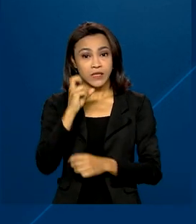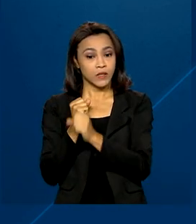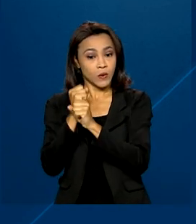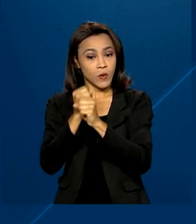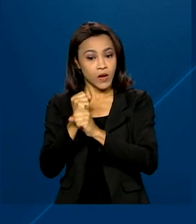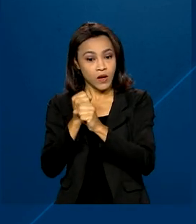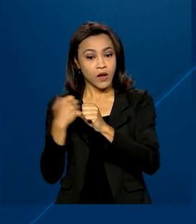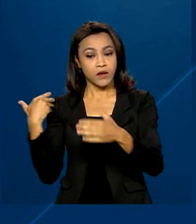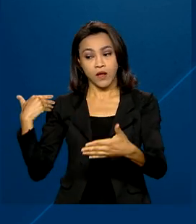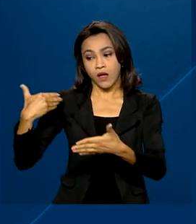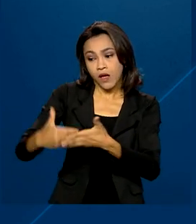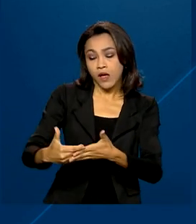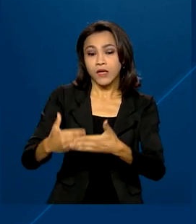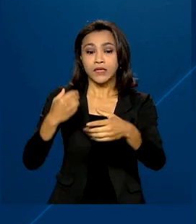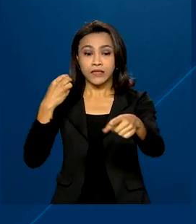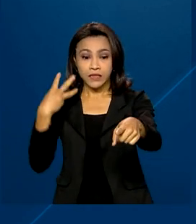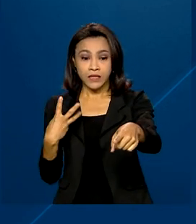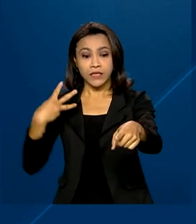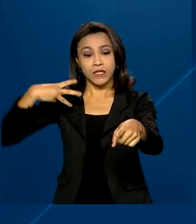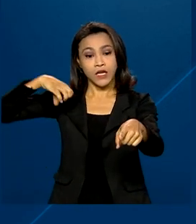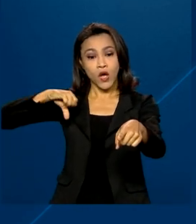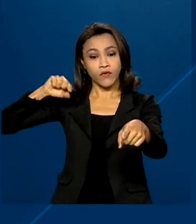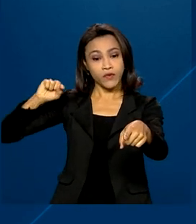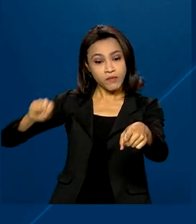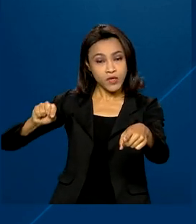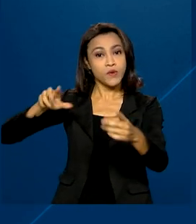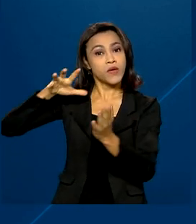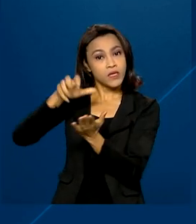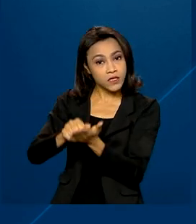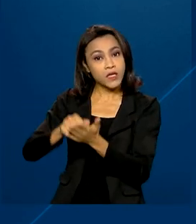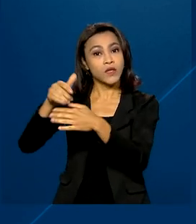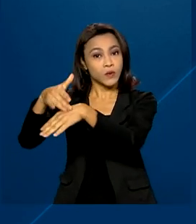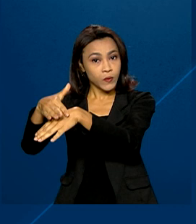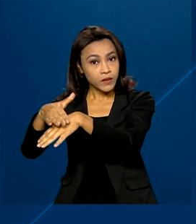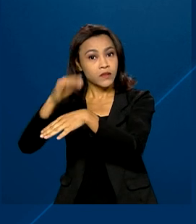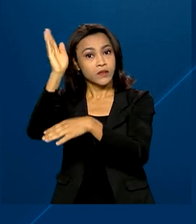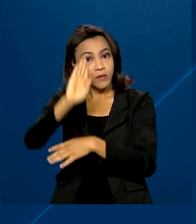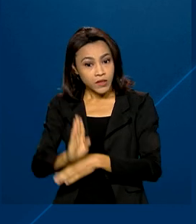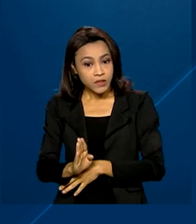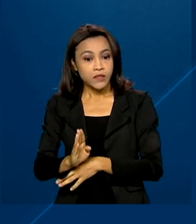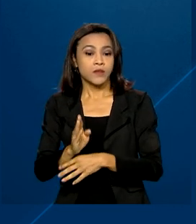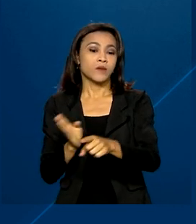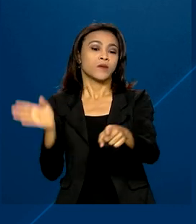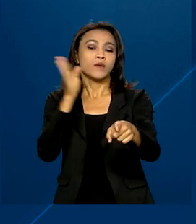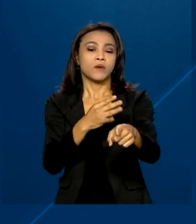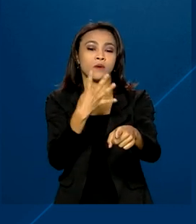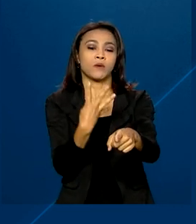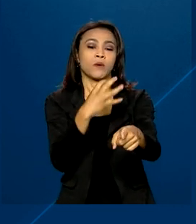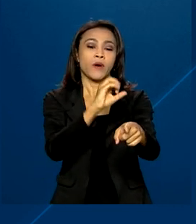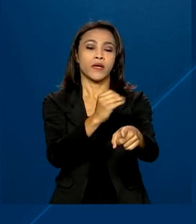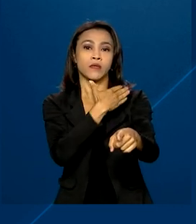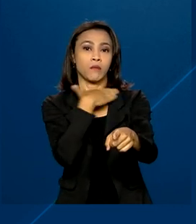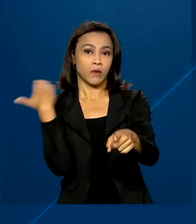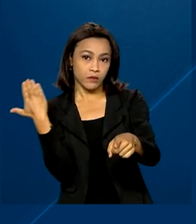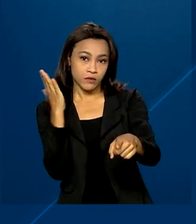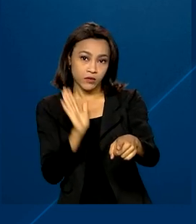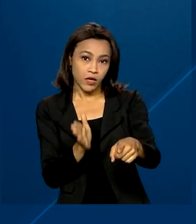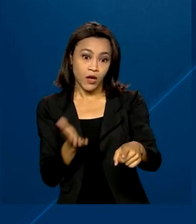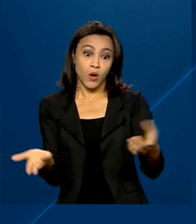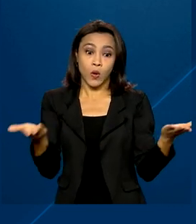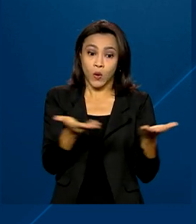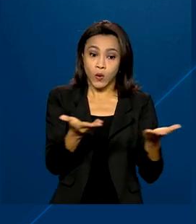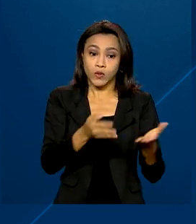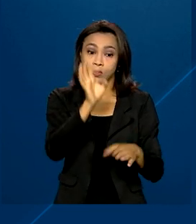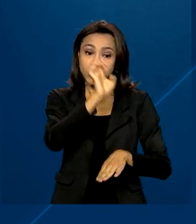mais de 39 mil casos da doença foram registrados no Brasil, com 40 mortes. Atualmente, os